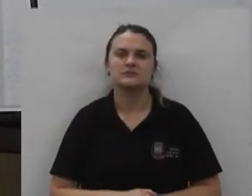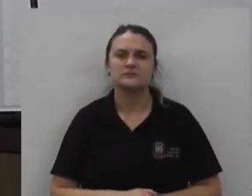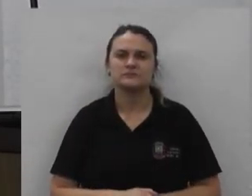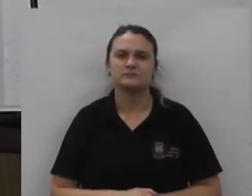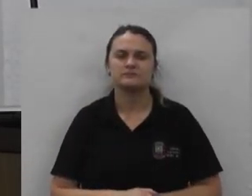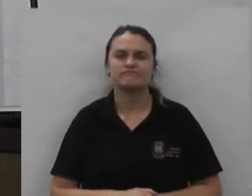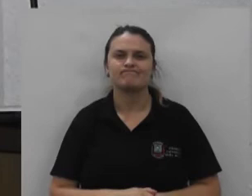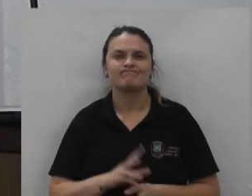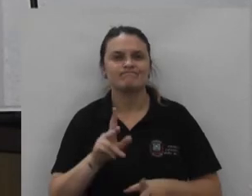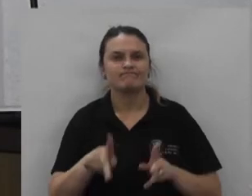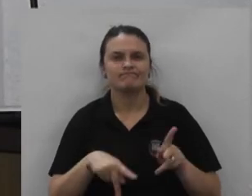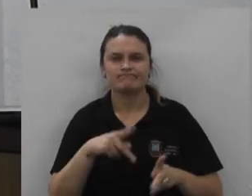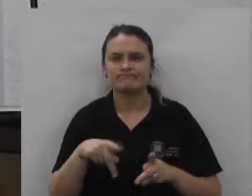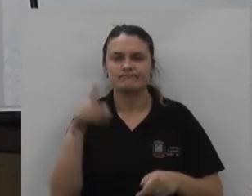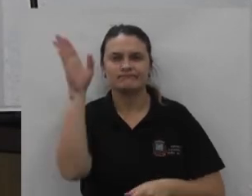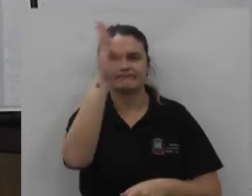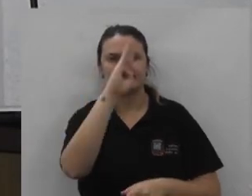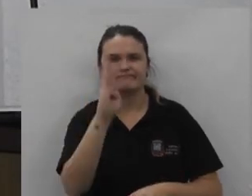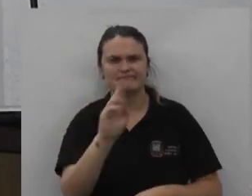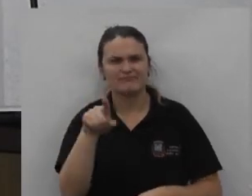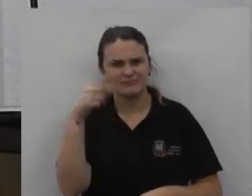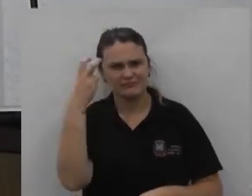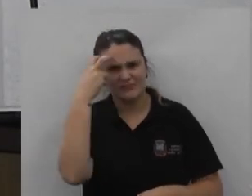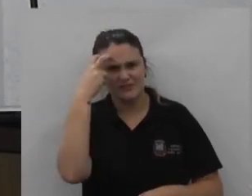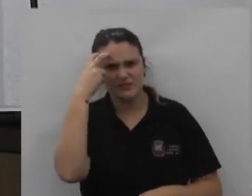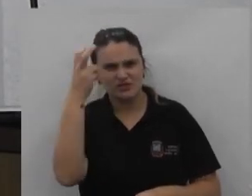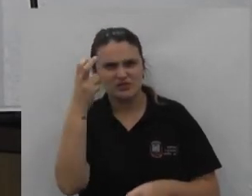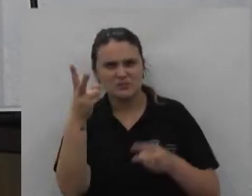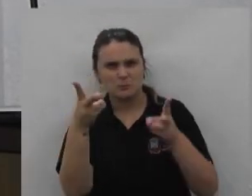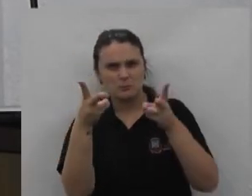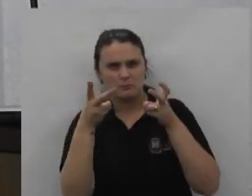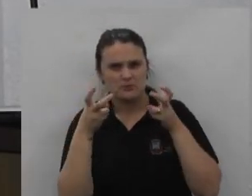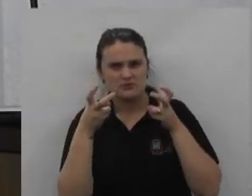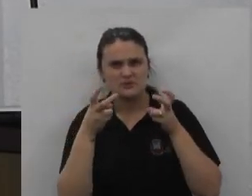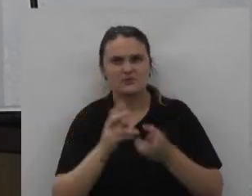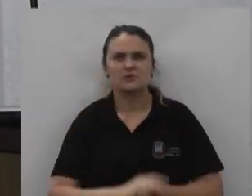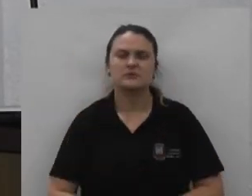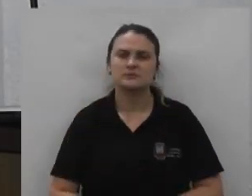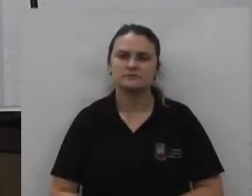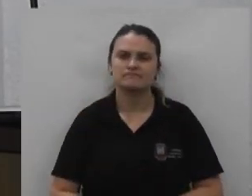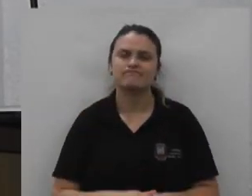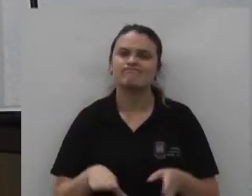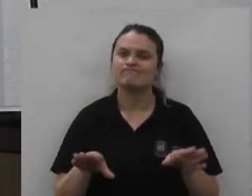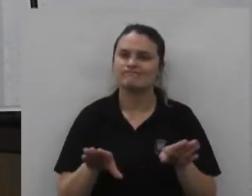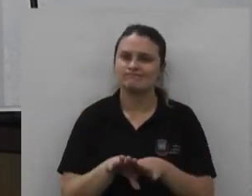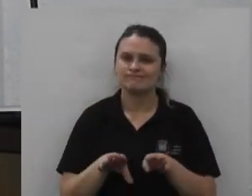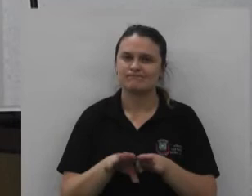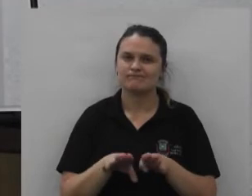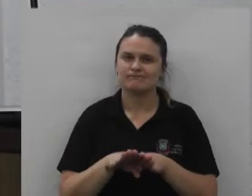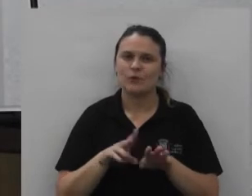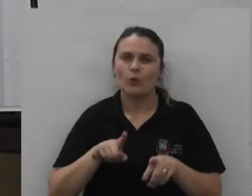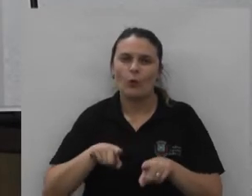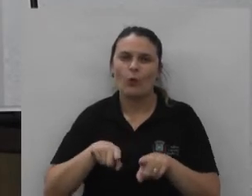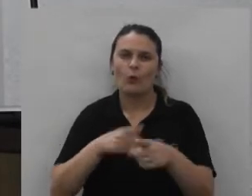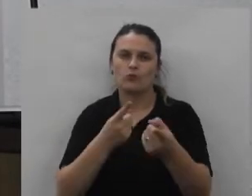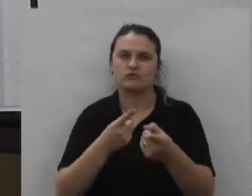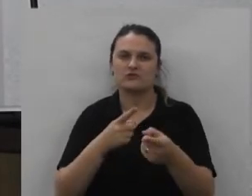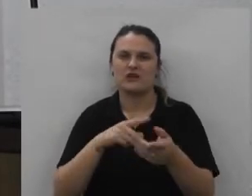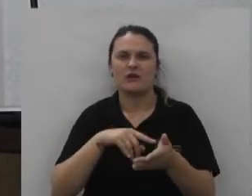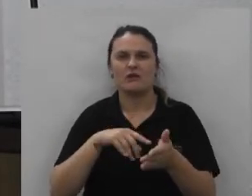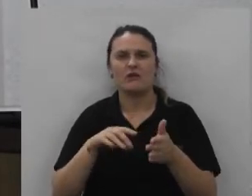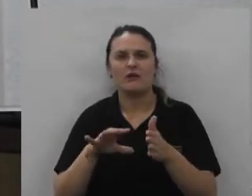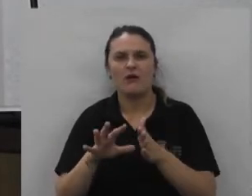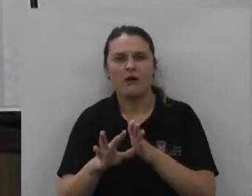o povo brasileiro é inteligente e enxergou também contra a